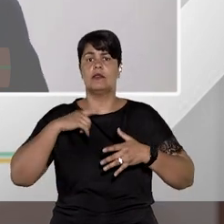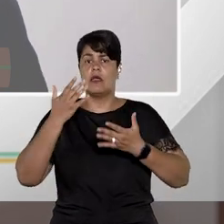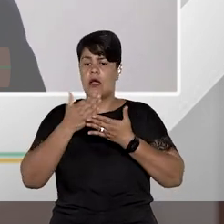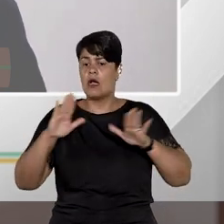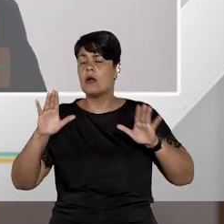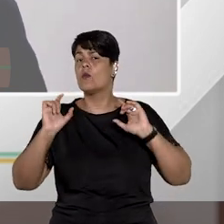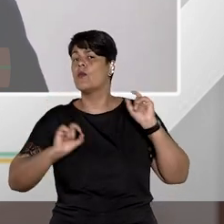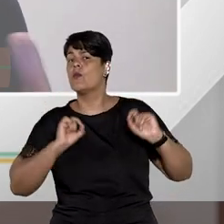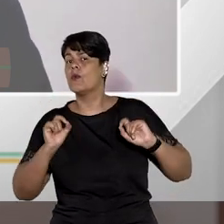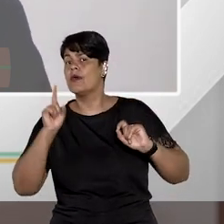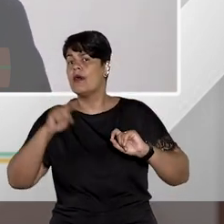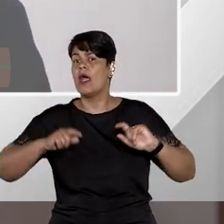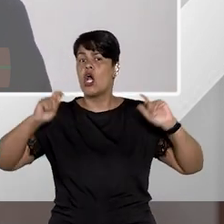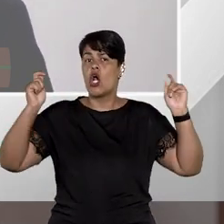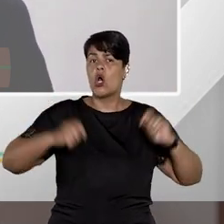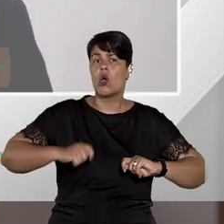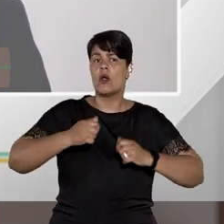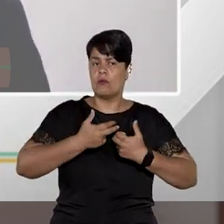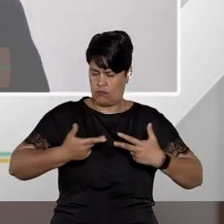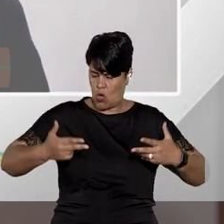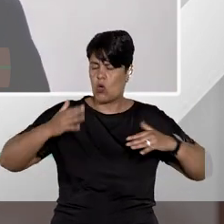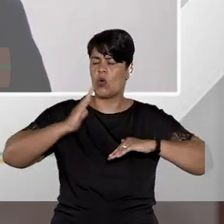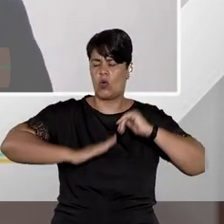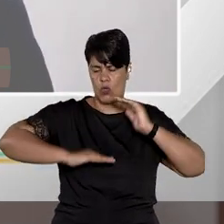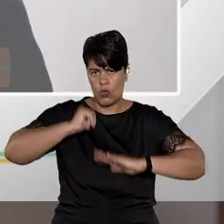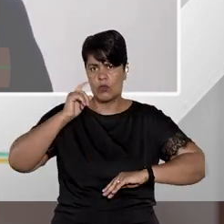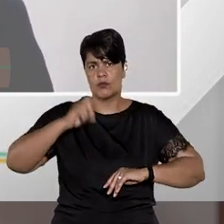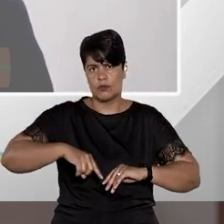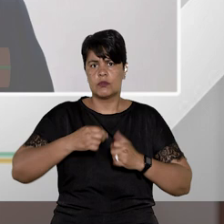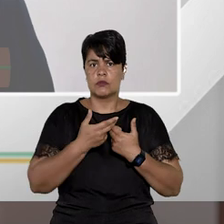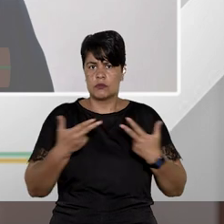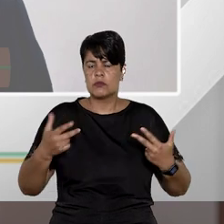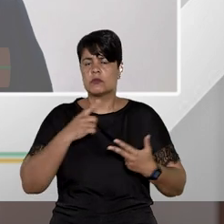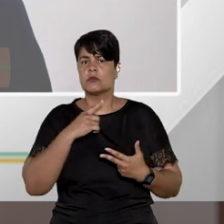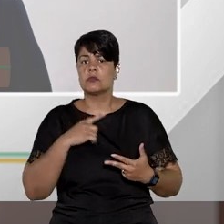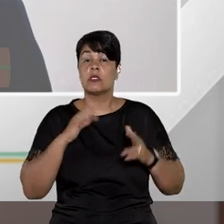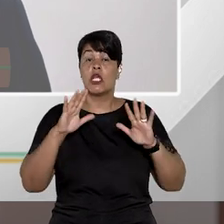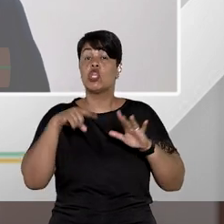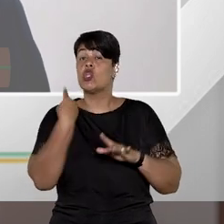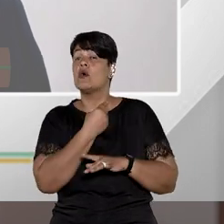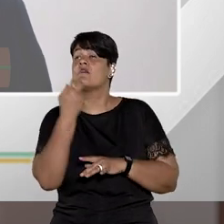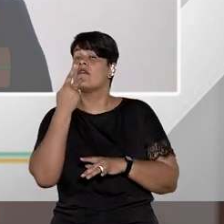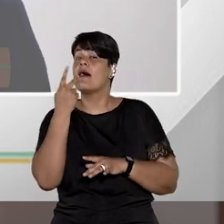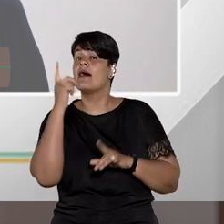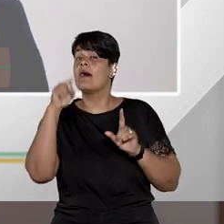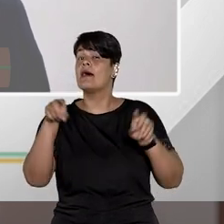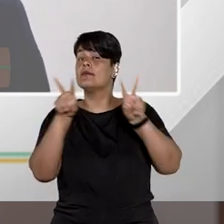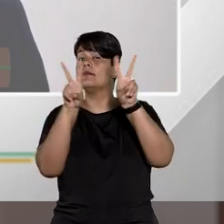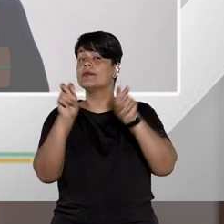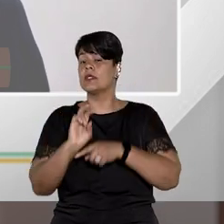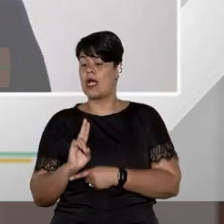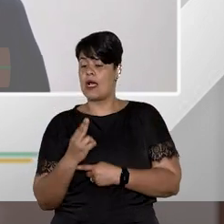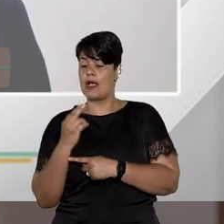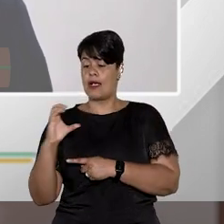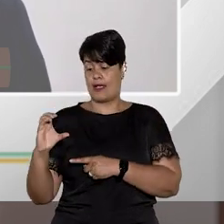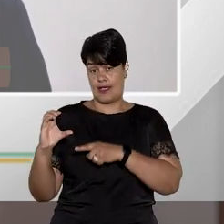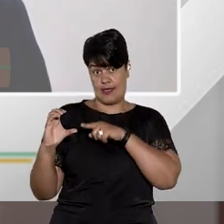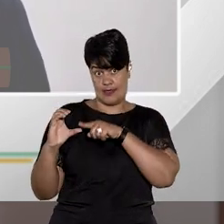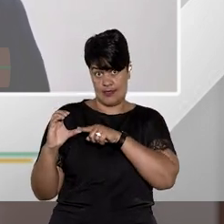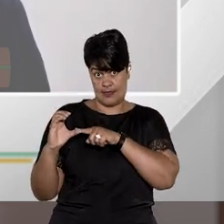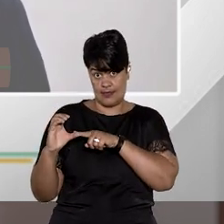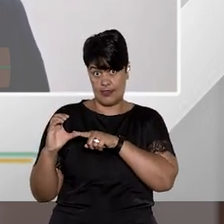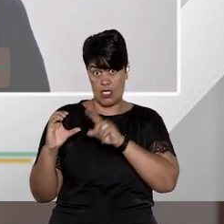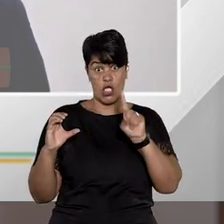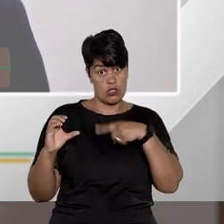aglutinando competências que não eram próprias dela e quando nós falamos na figura do habeas corpus grosso